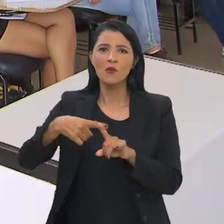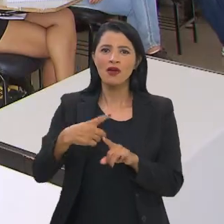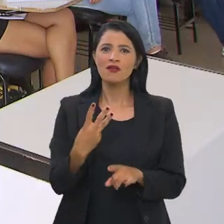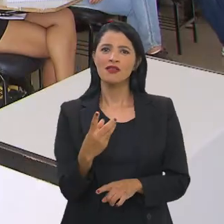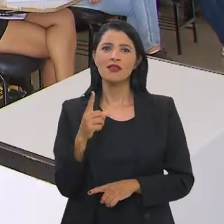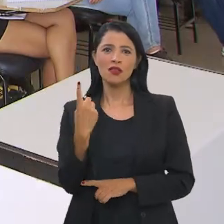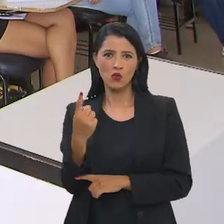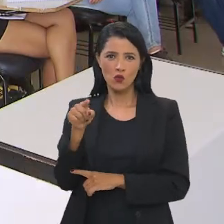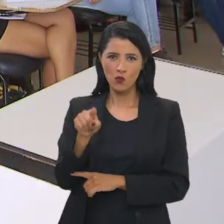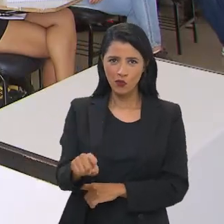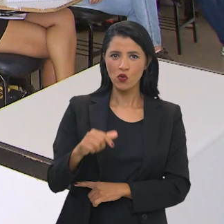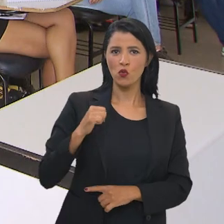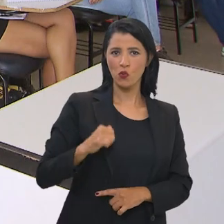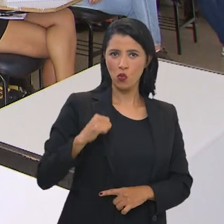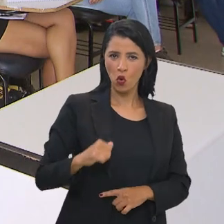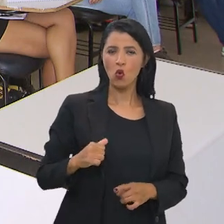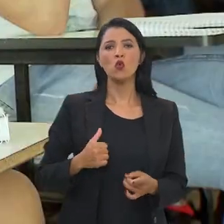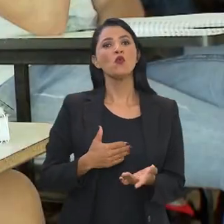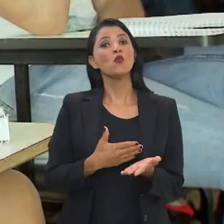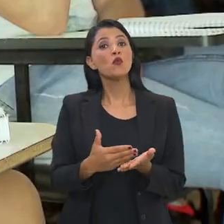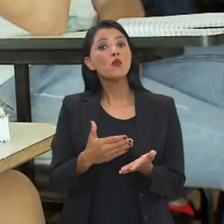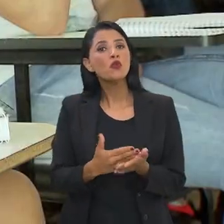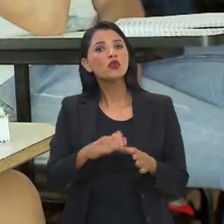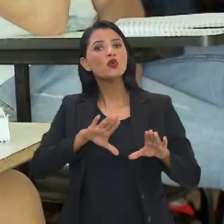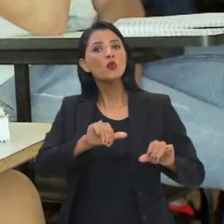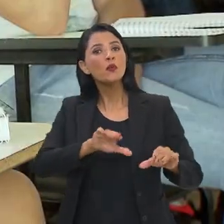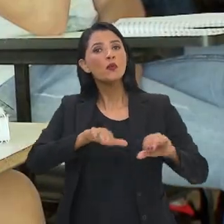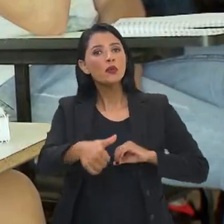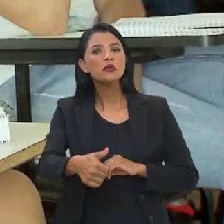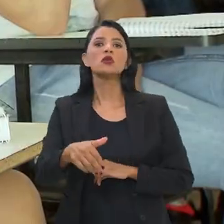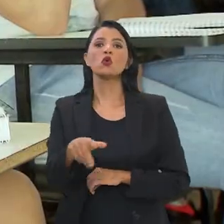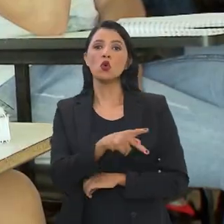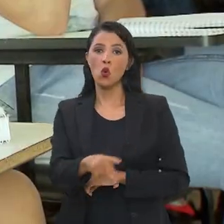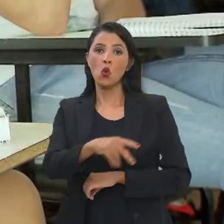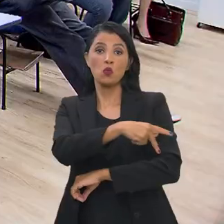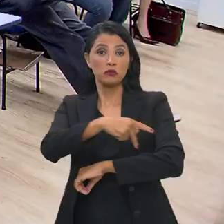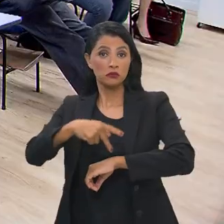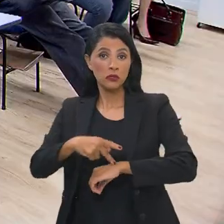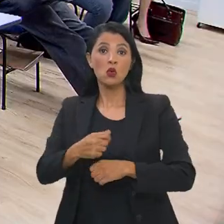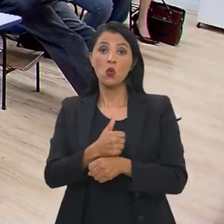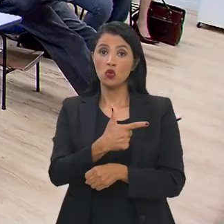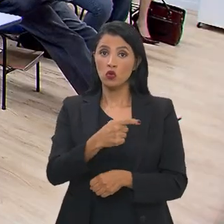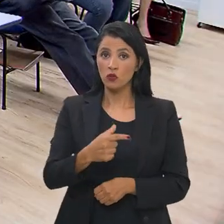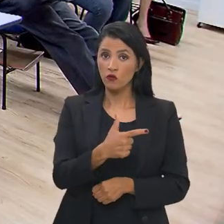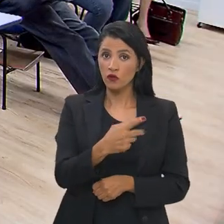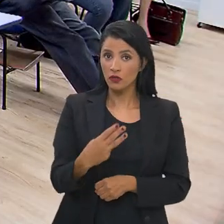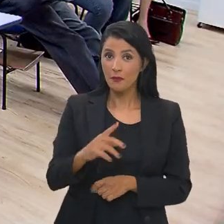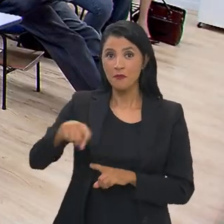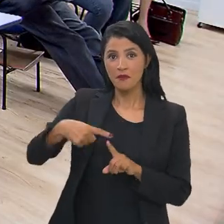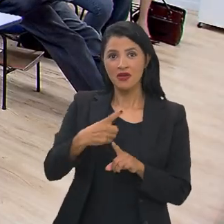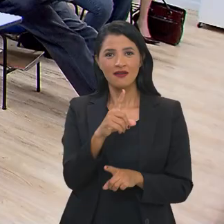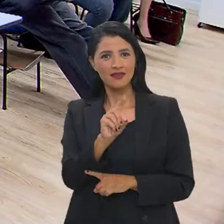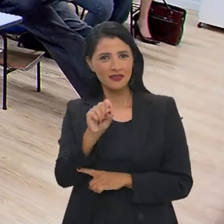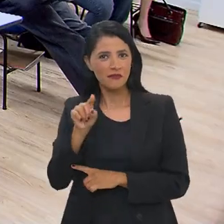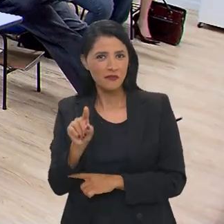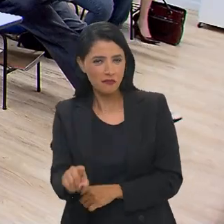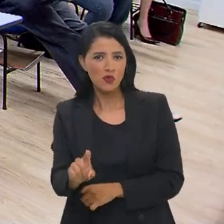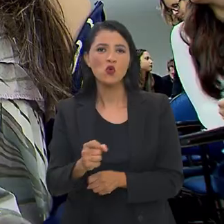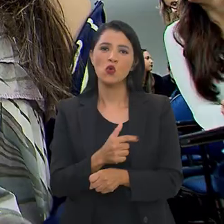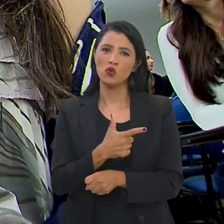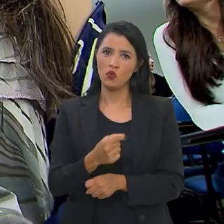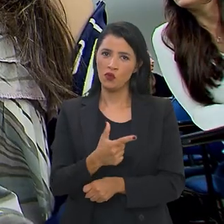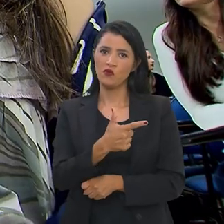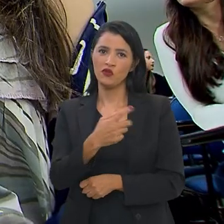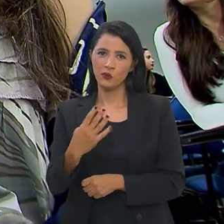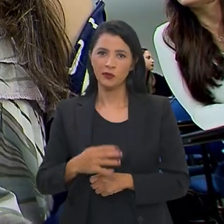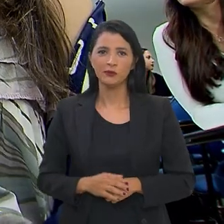mais 31 mil bolsas de formação de iniciação à docência e residência pedagógica em 2023 e outras 100 mil